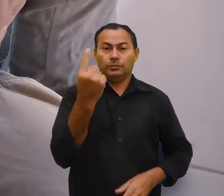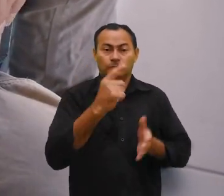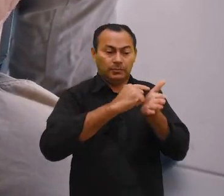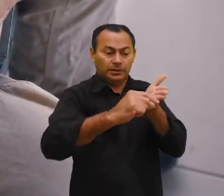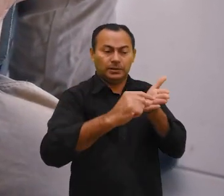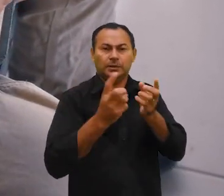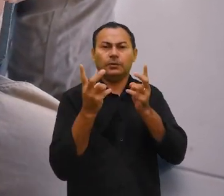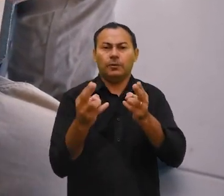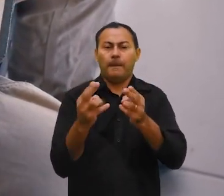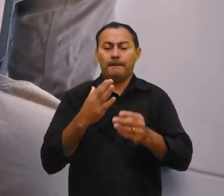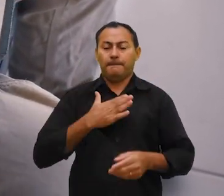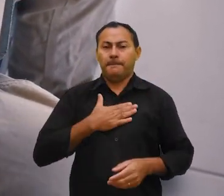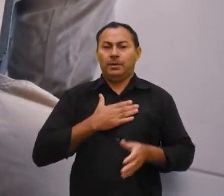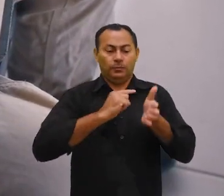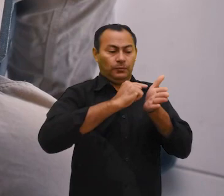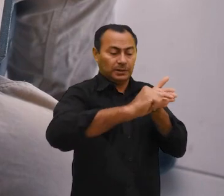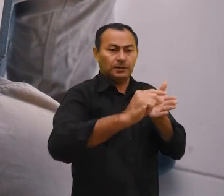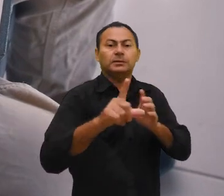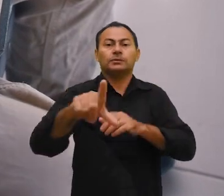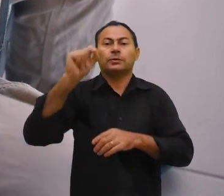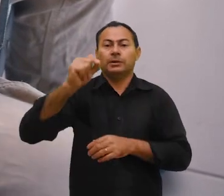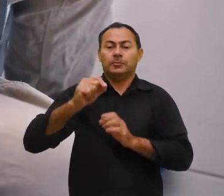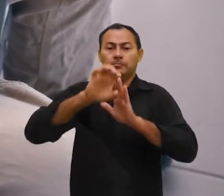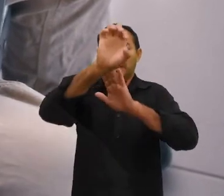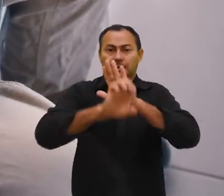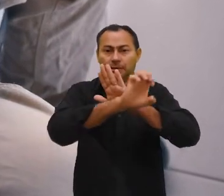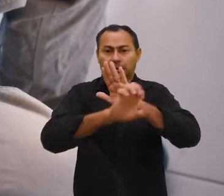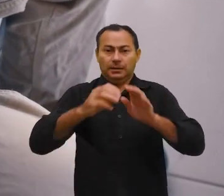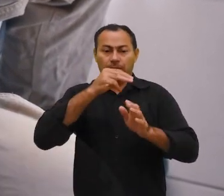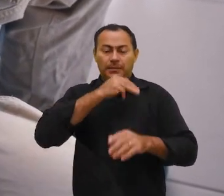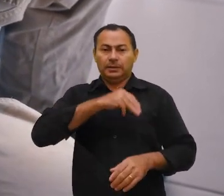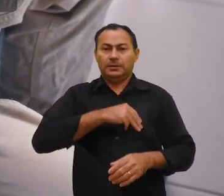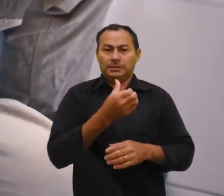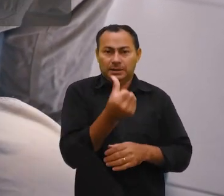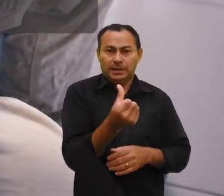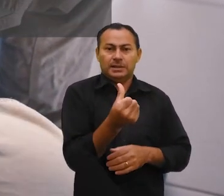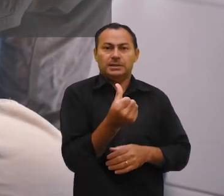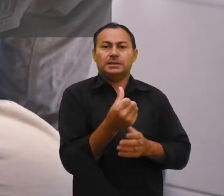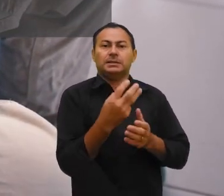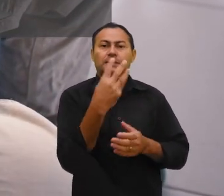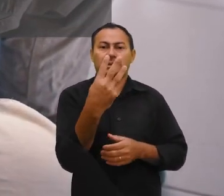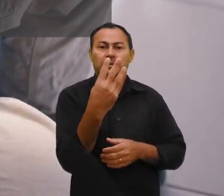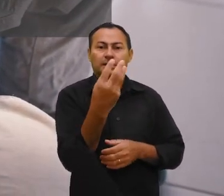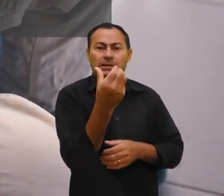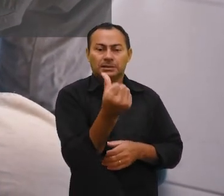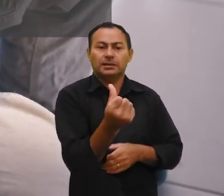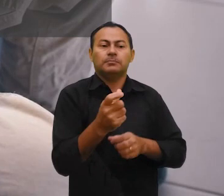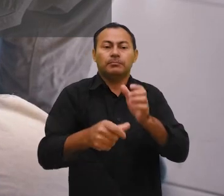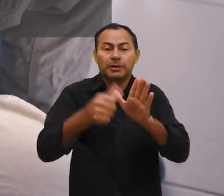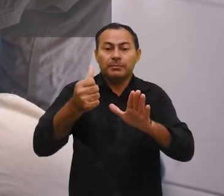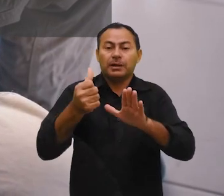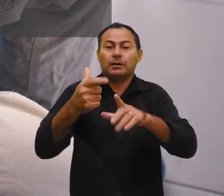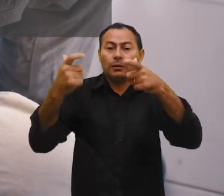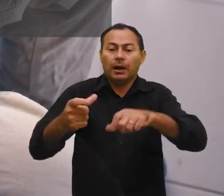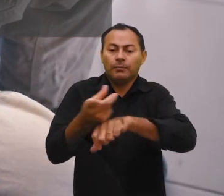versículo, como o meu versículo, escolheria Mateus 6, 33. Busquem, pois, em primeiro lugar o reino de